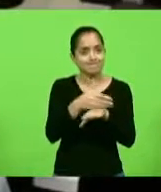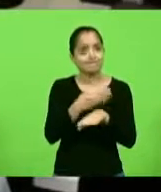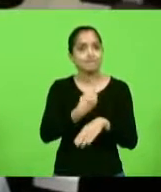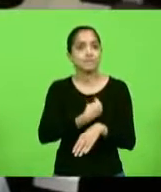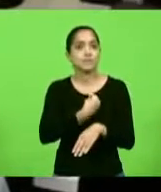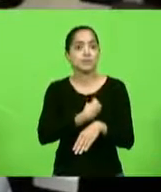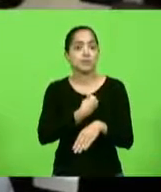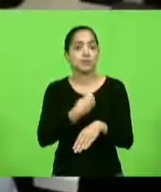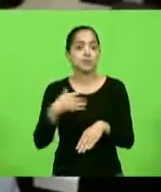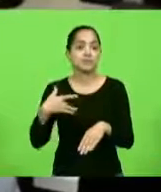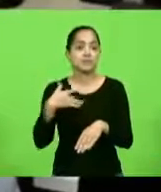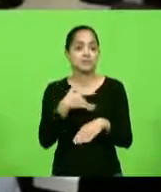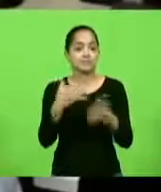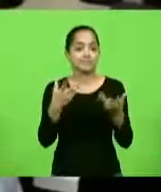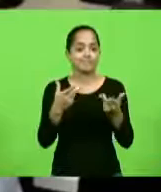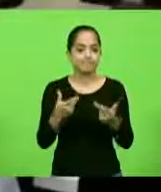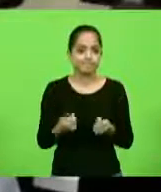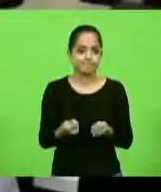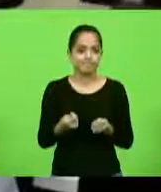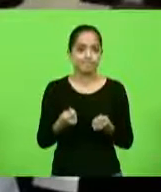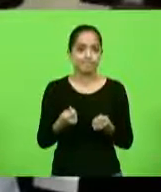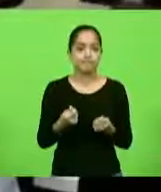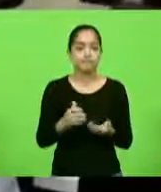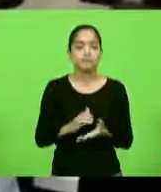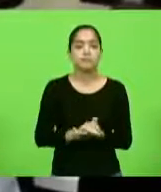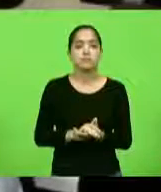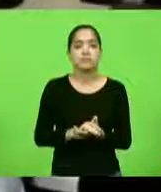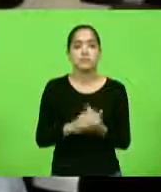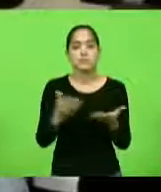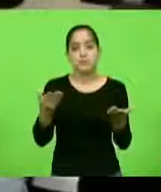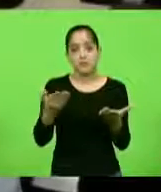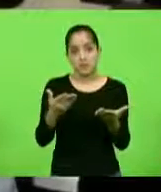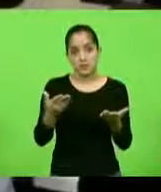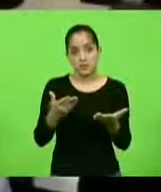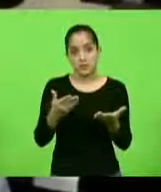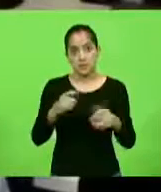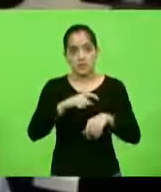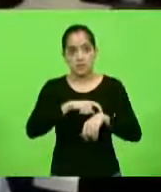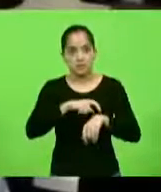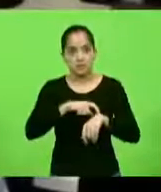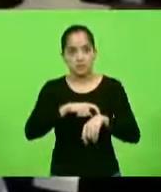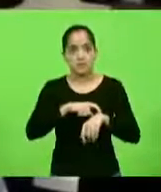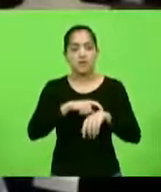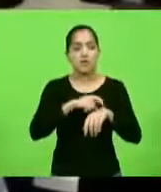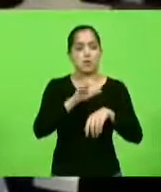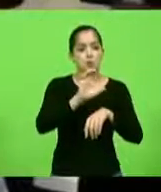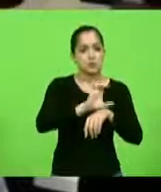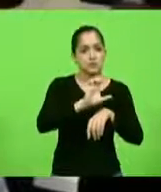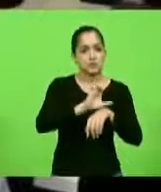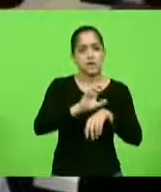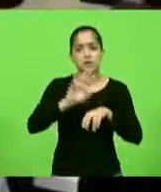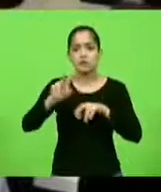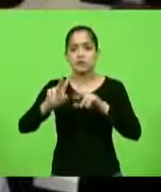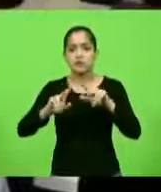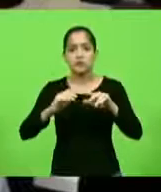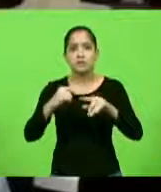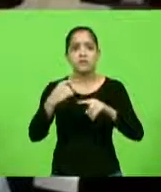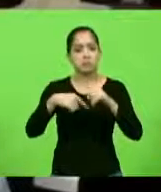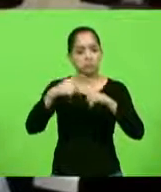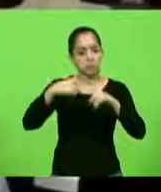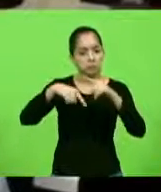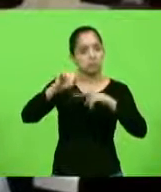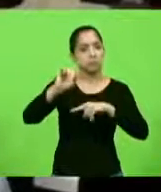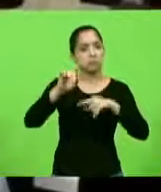saudável. E é certo que vivemos em um Estado diferenciado, com uma qualificada estrutura